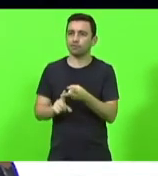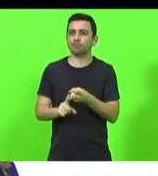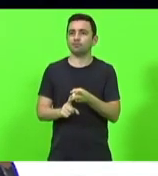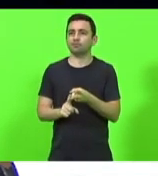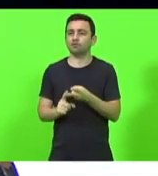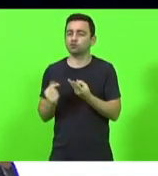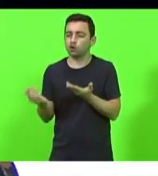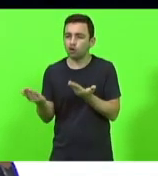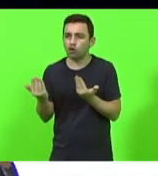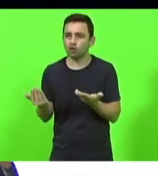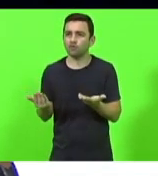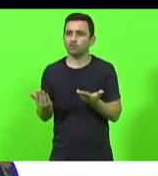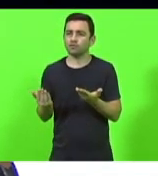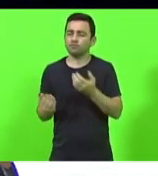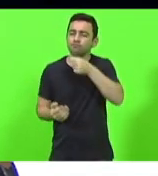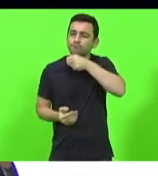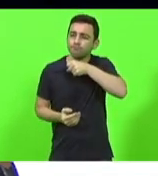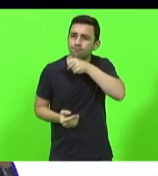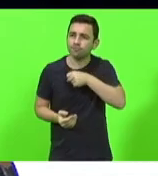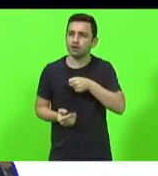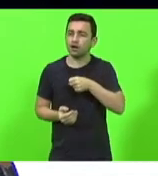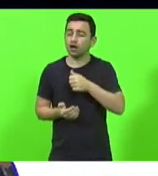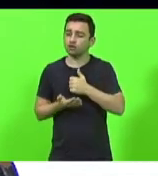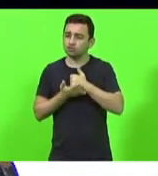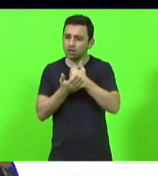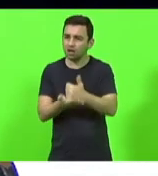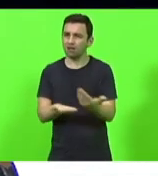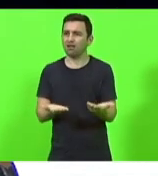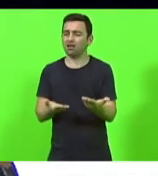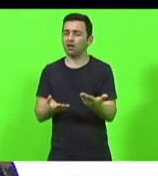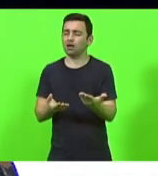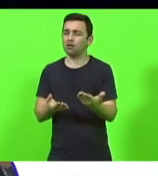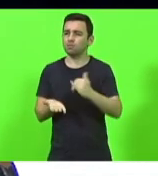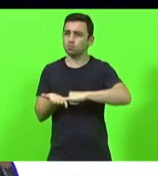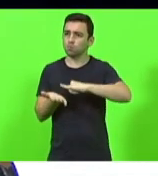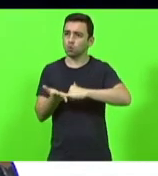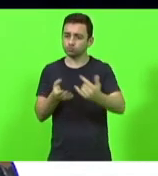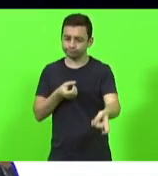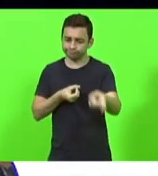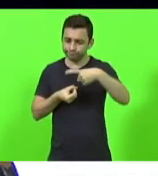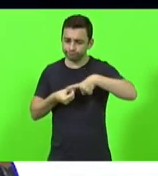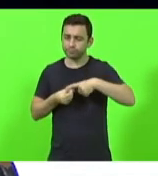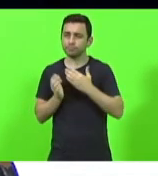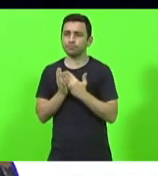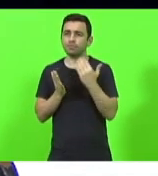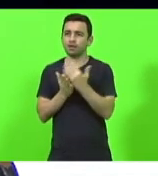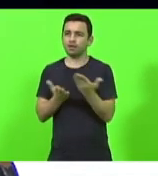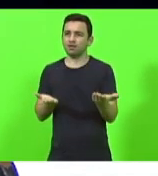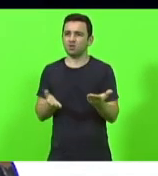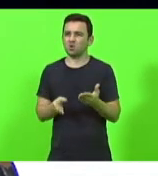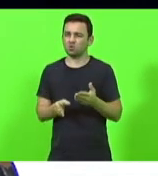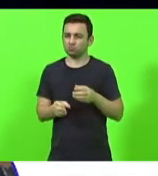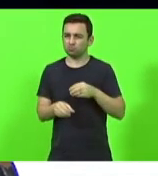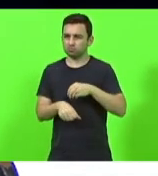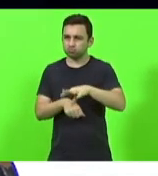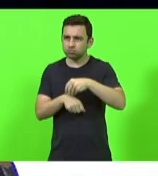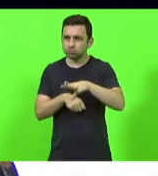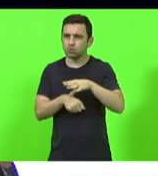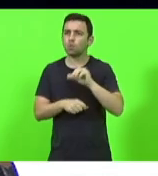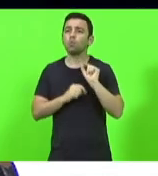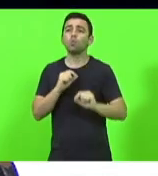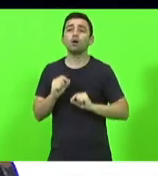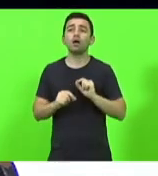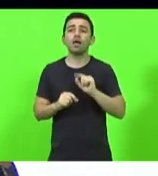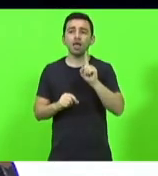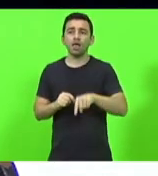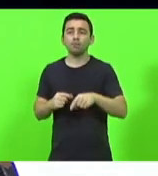para colocar na mão da população em retorno nossos impostos. A sugestão que a gente faz não é de aprovar esse projeto, a sugestão que a gente faz